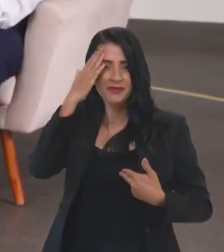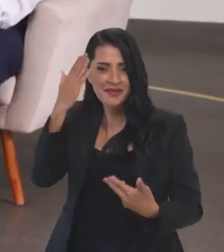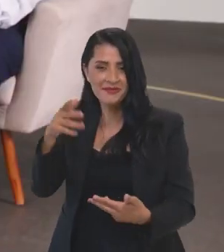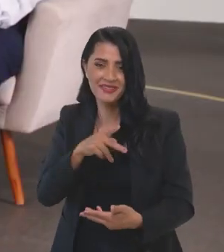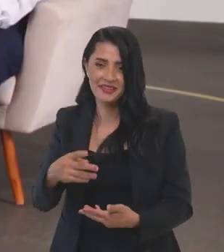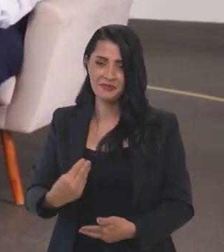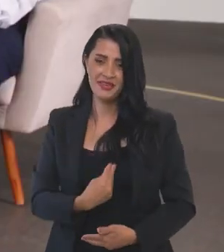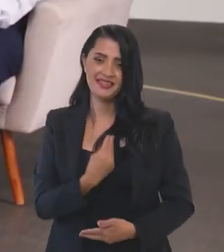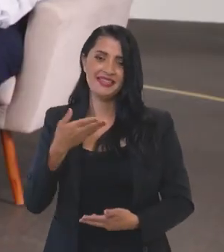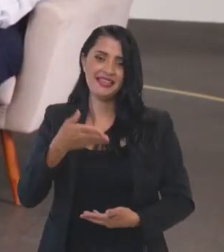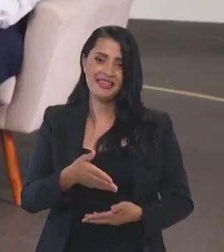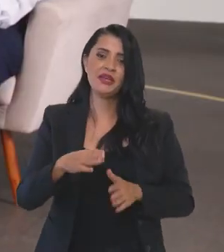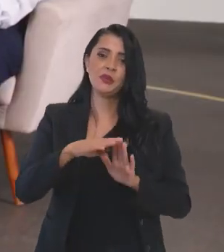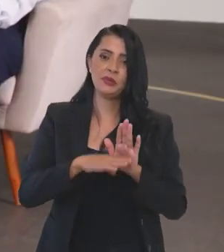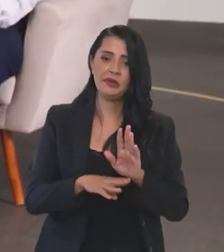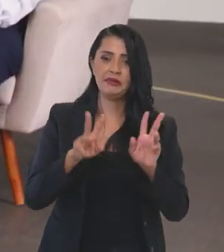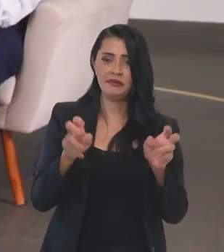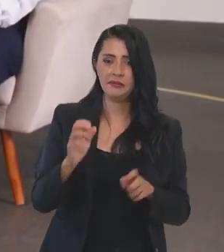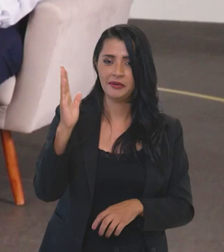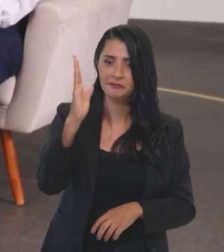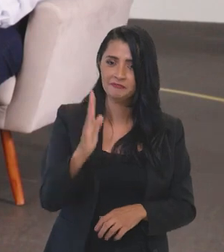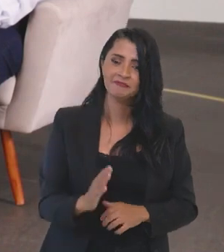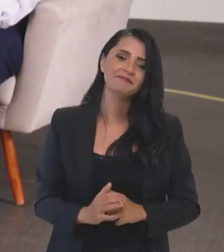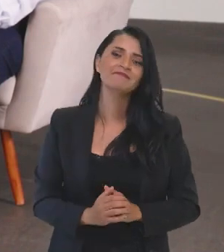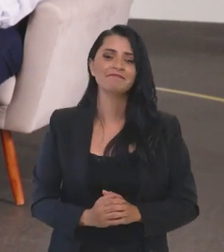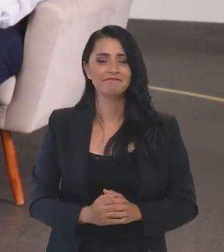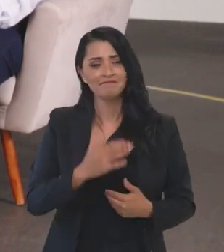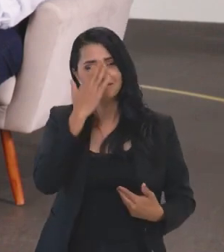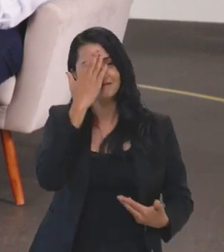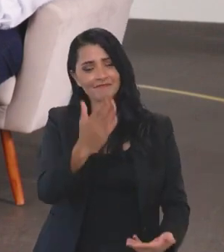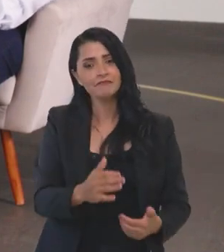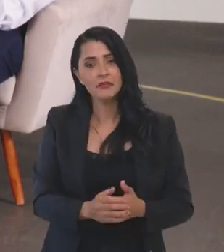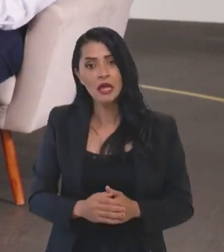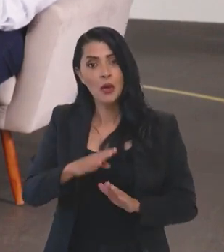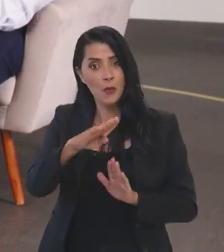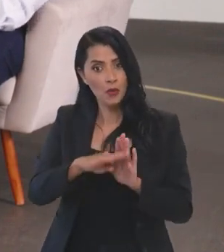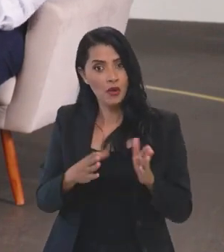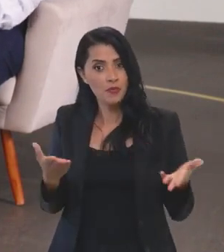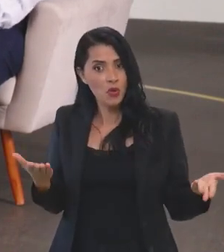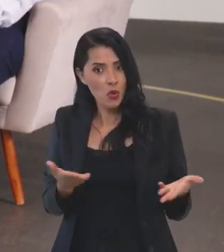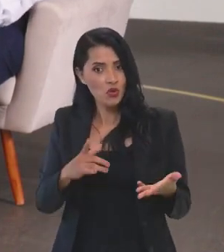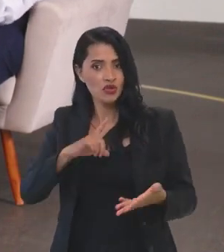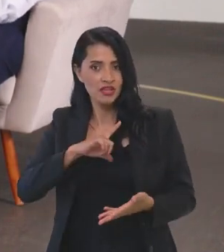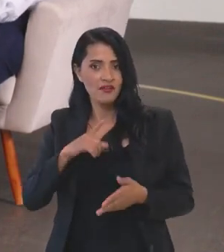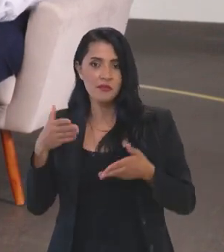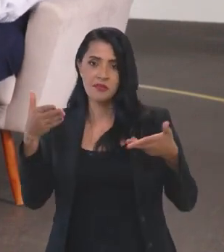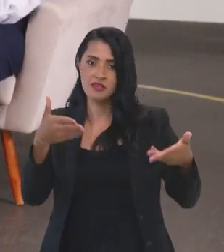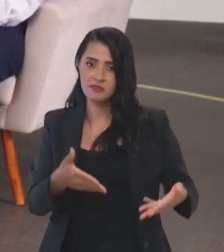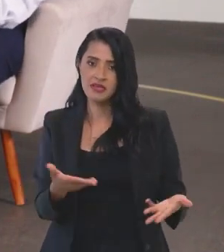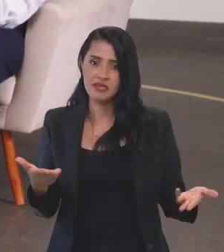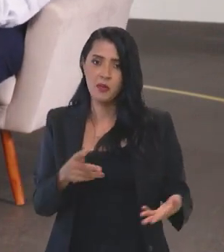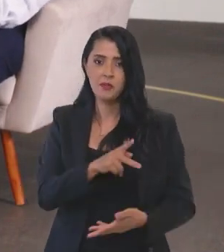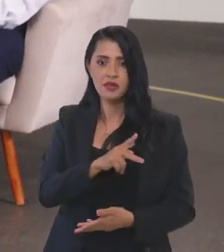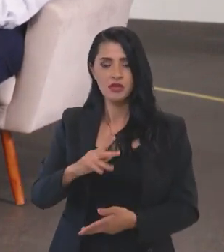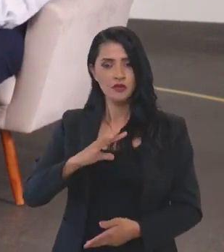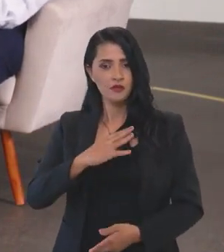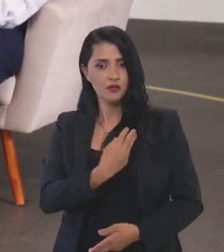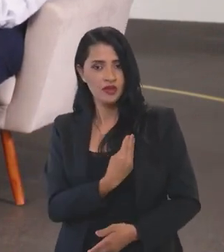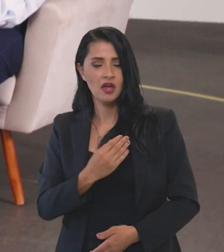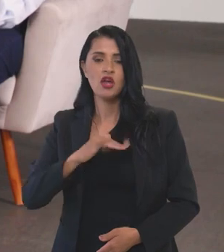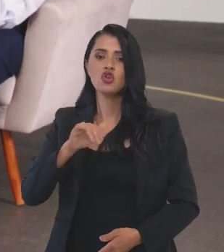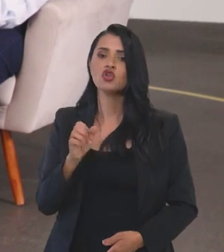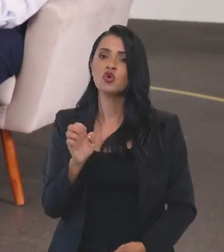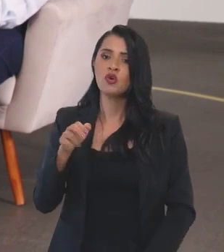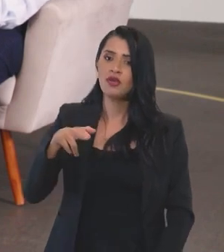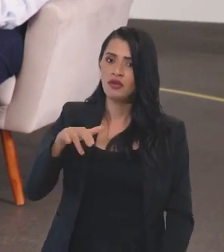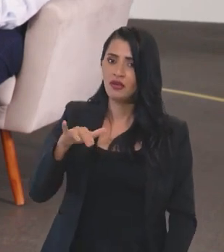Muito obrigado, presidente, por sua presença aqui no programa Brasil em Pauta. Obrigada. O programa de hoje teve a participação da